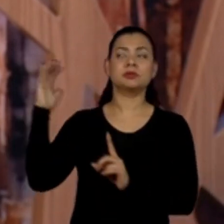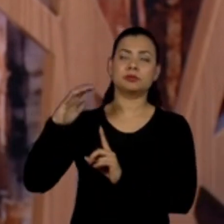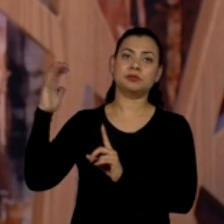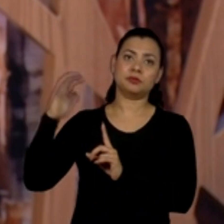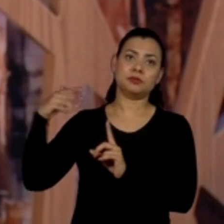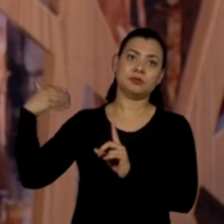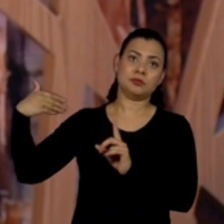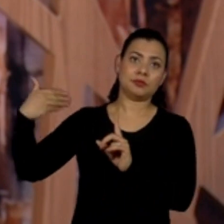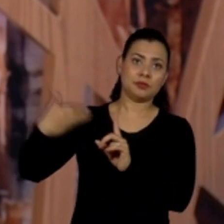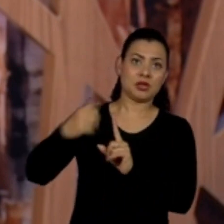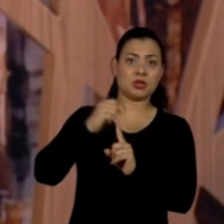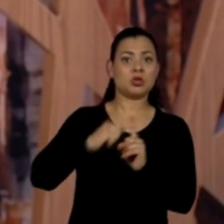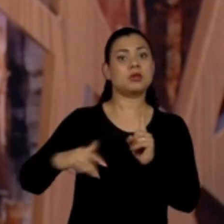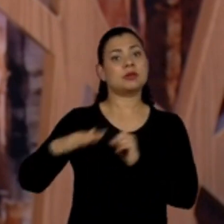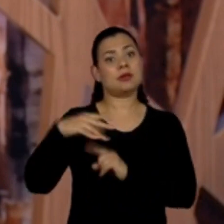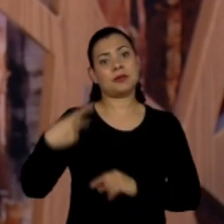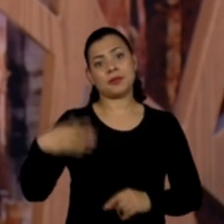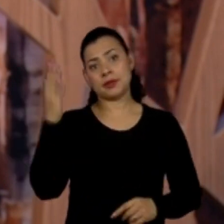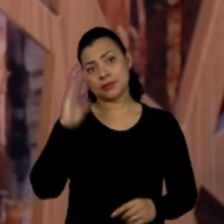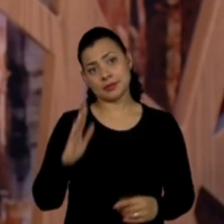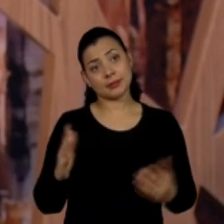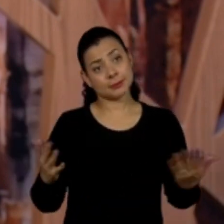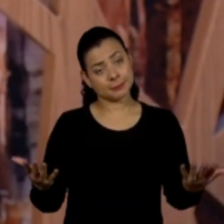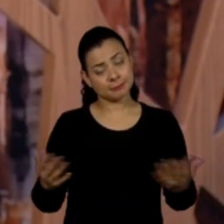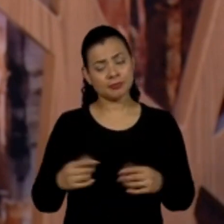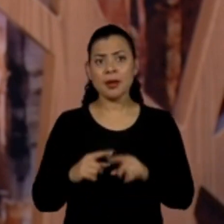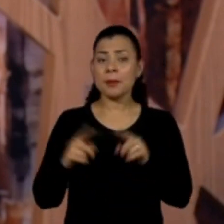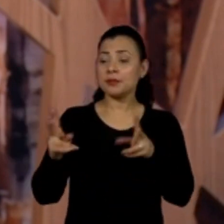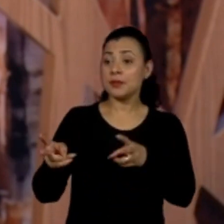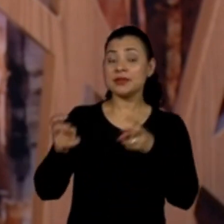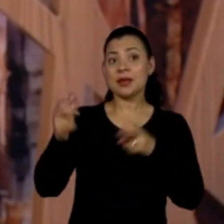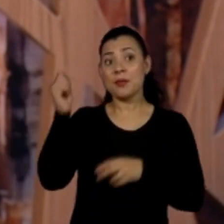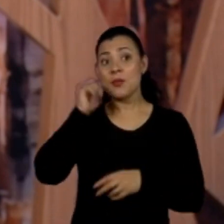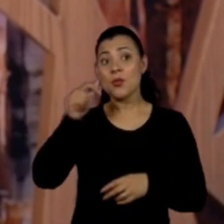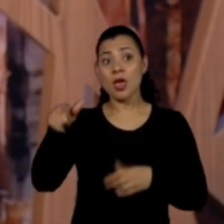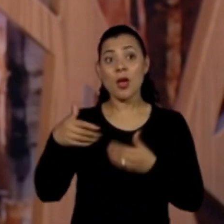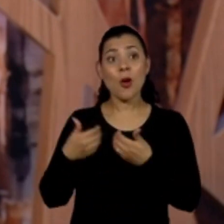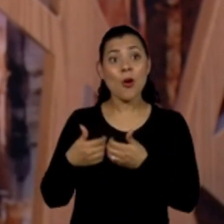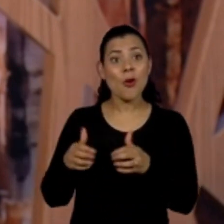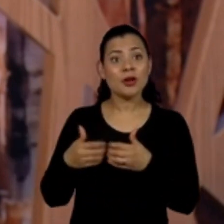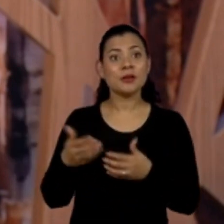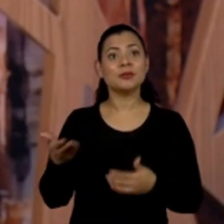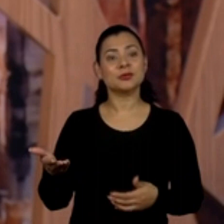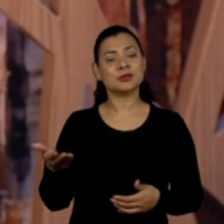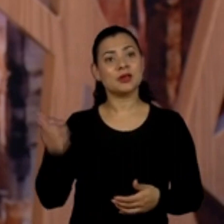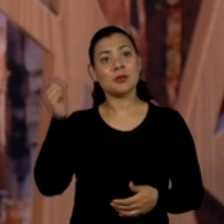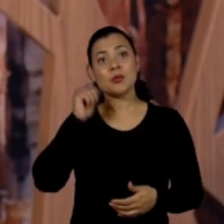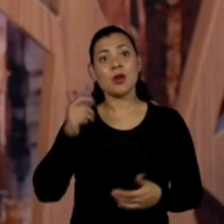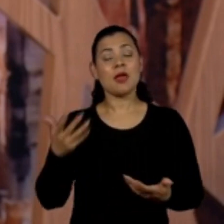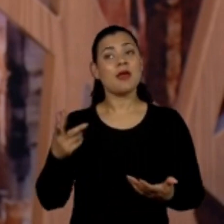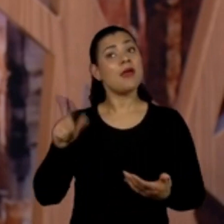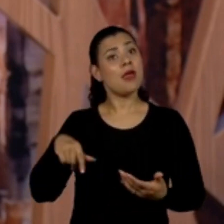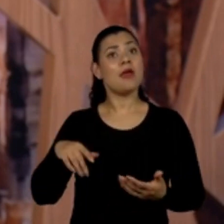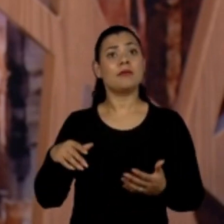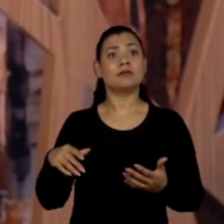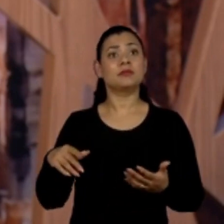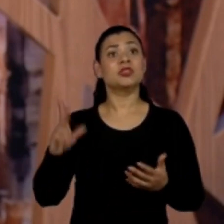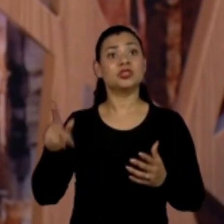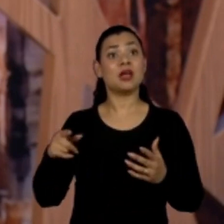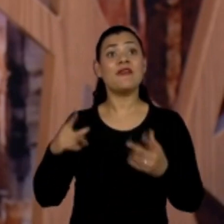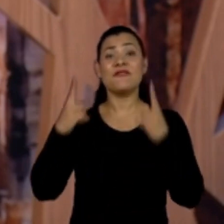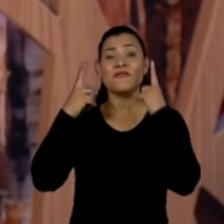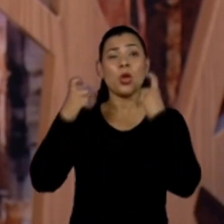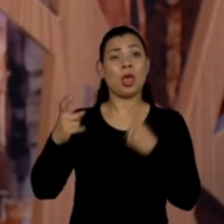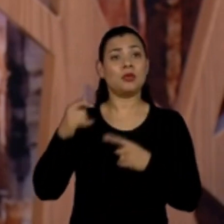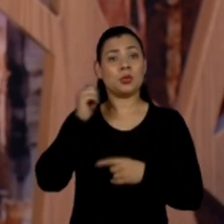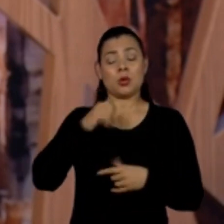a estrutura da nossa sociedade, mas quando você vê uma mulher no ônibus, que é um espaço que já é violento